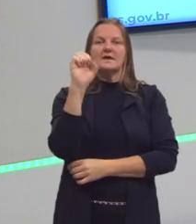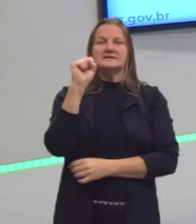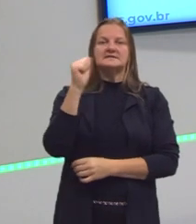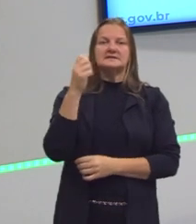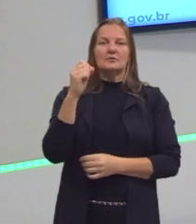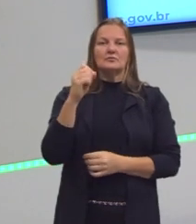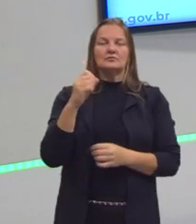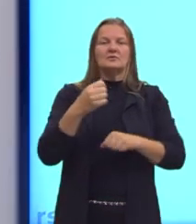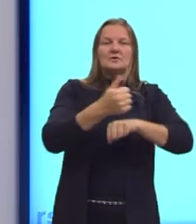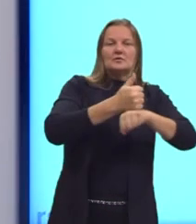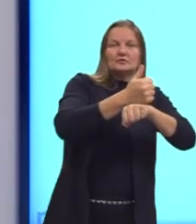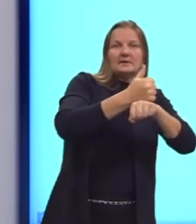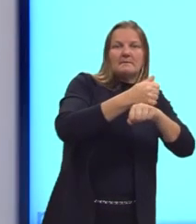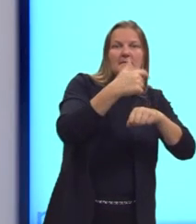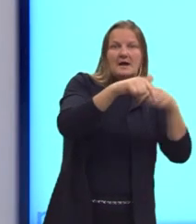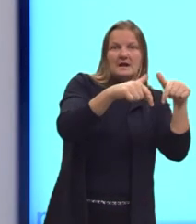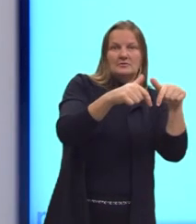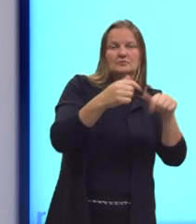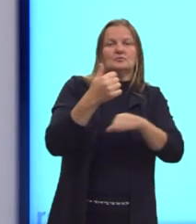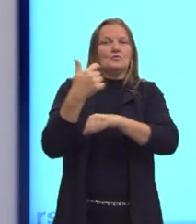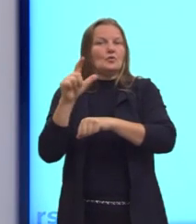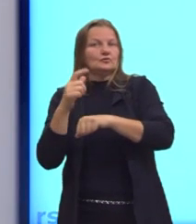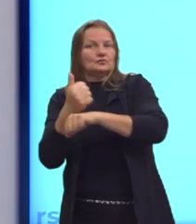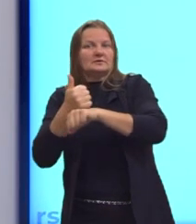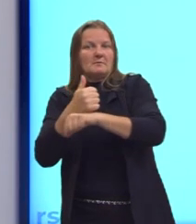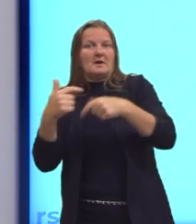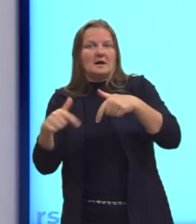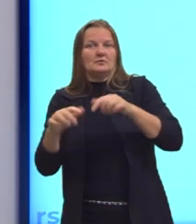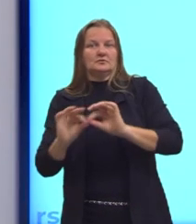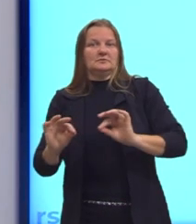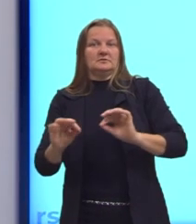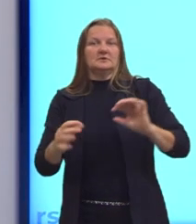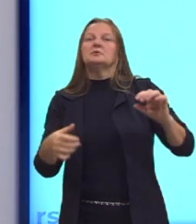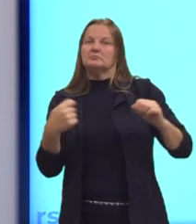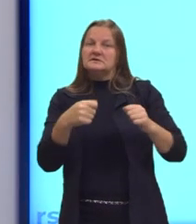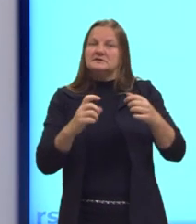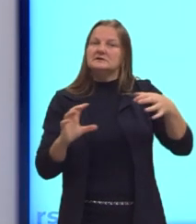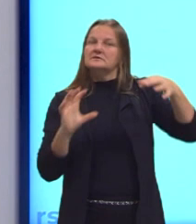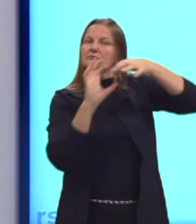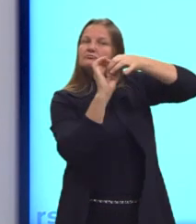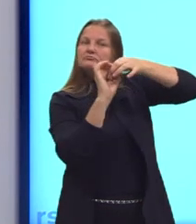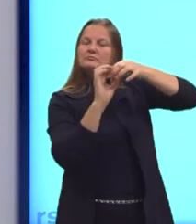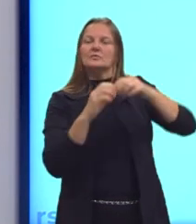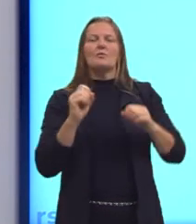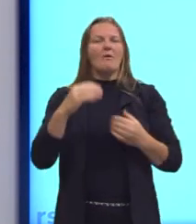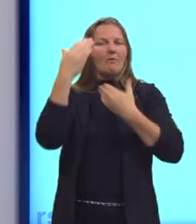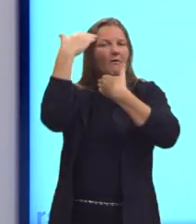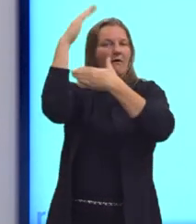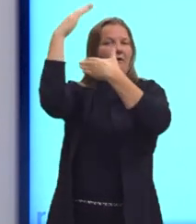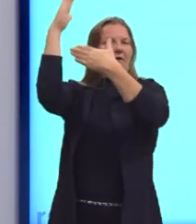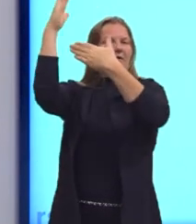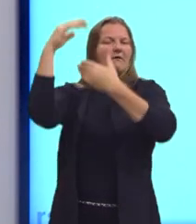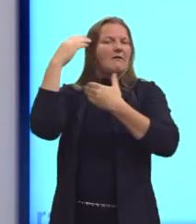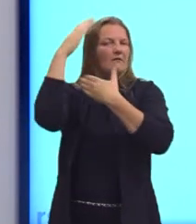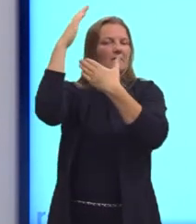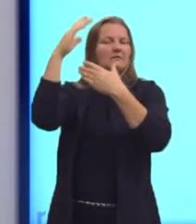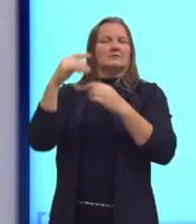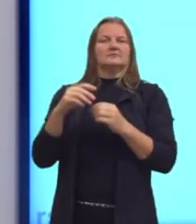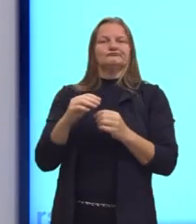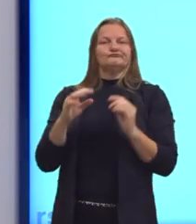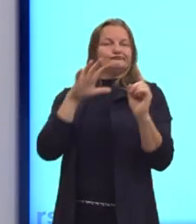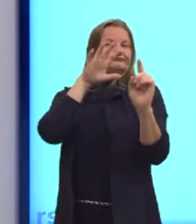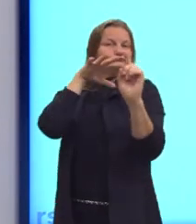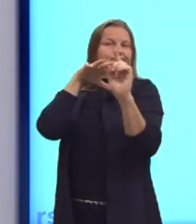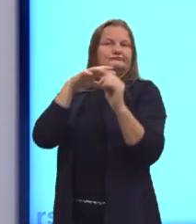nessa questão das classes sociais e na estratificação que quem tem mais honraria ou prestígio são as